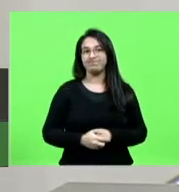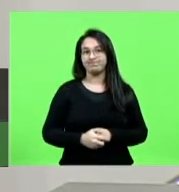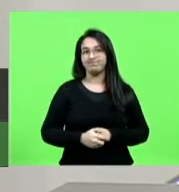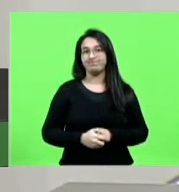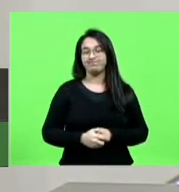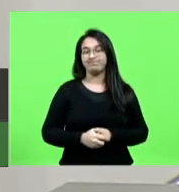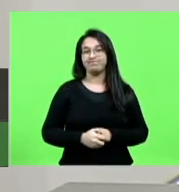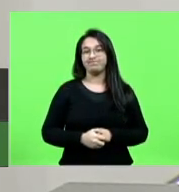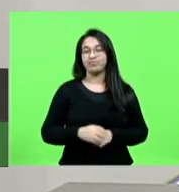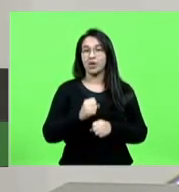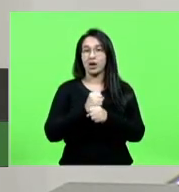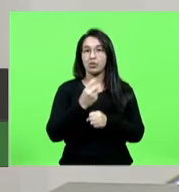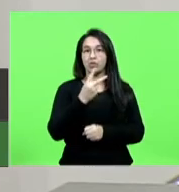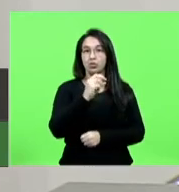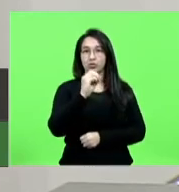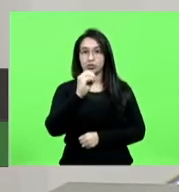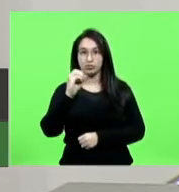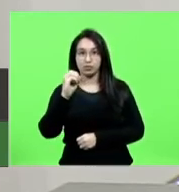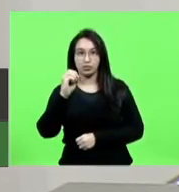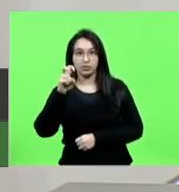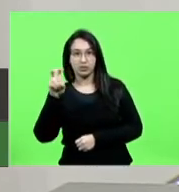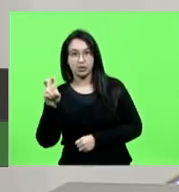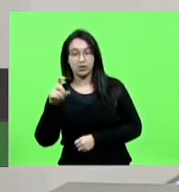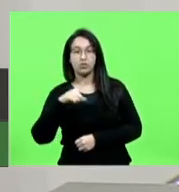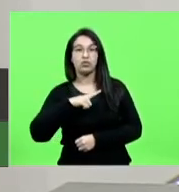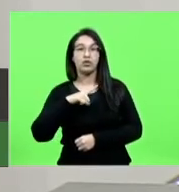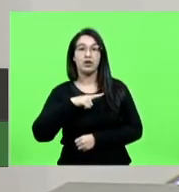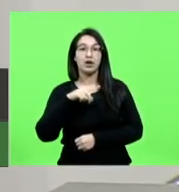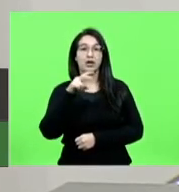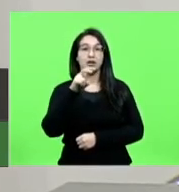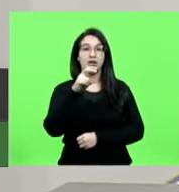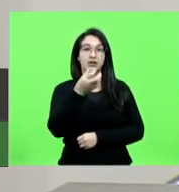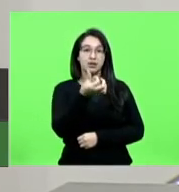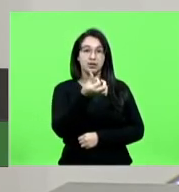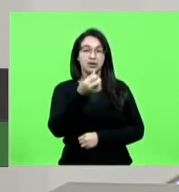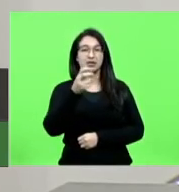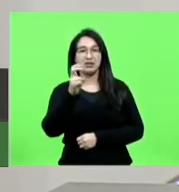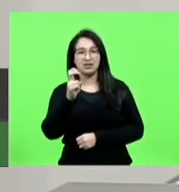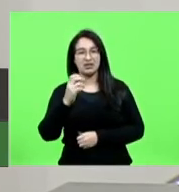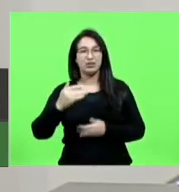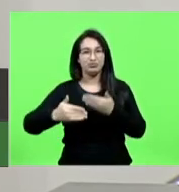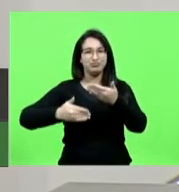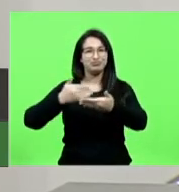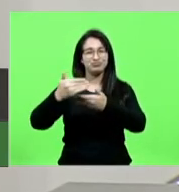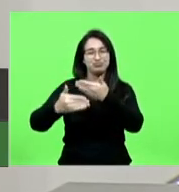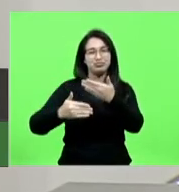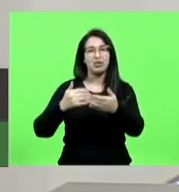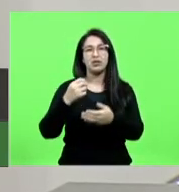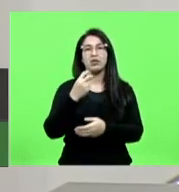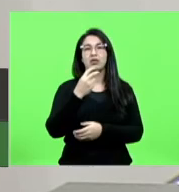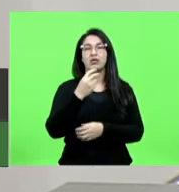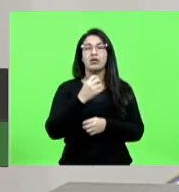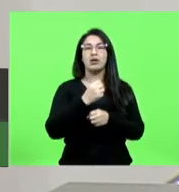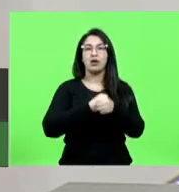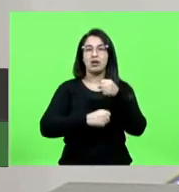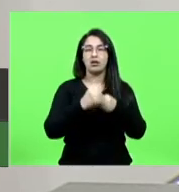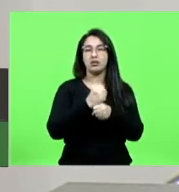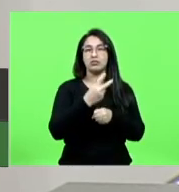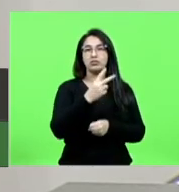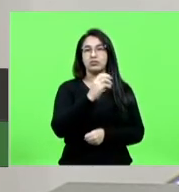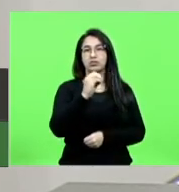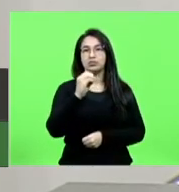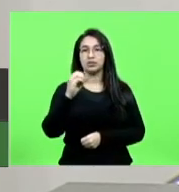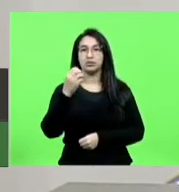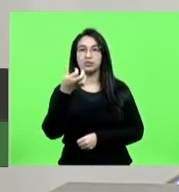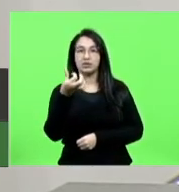tivemos 65 e assim vai 2006 157 vem